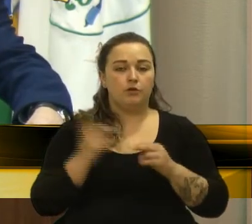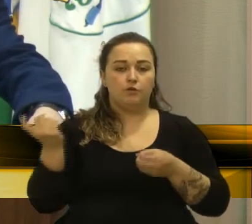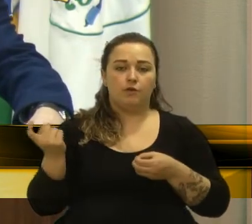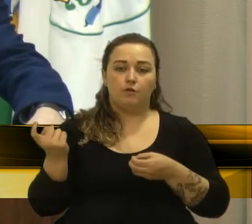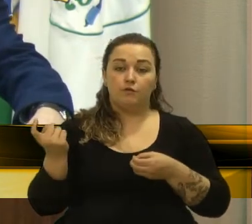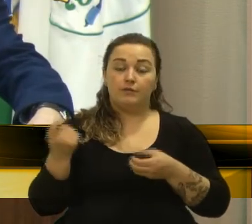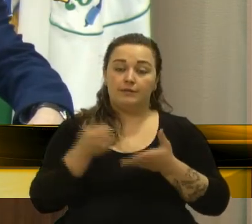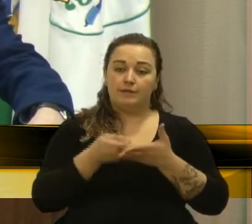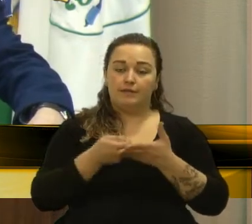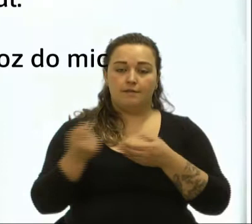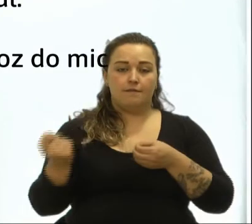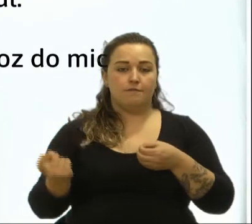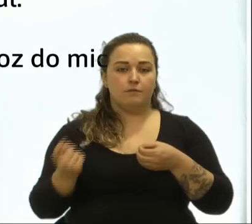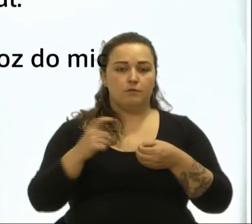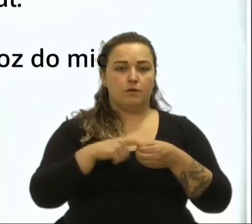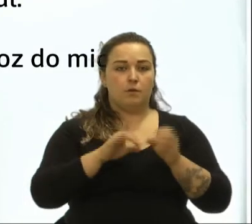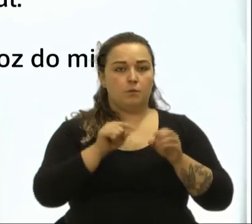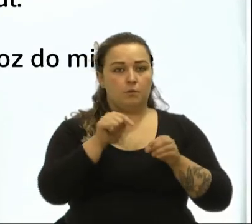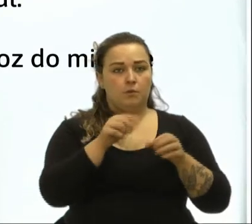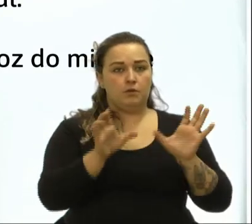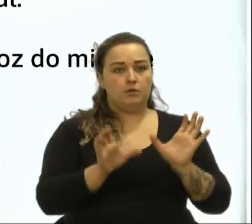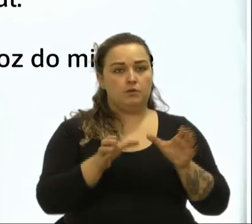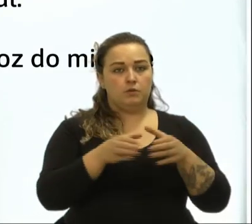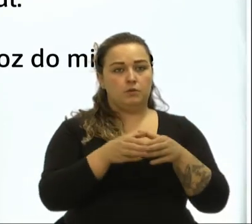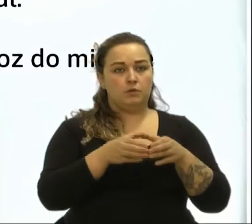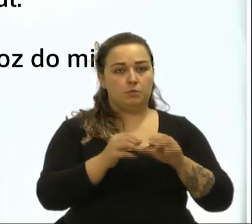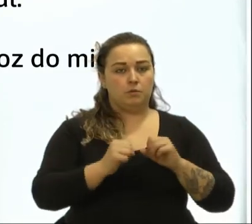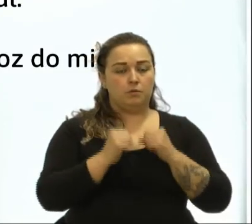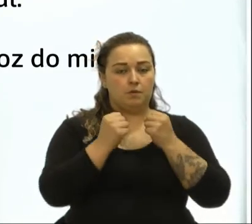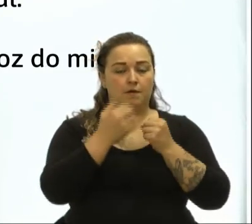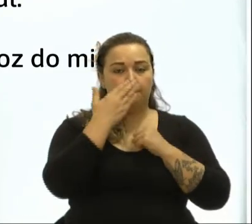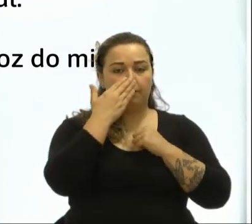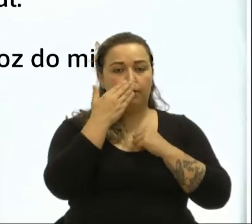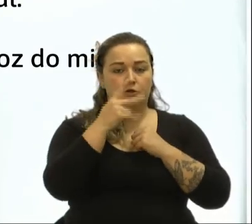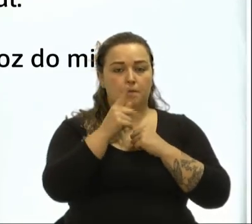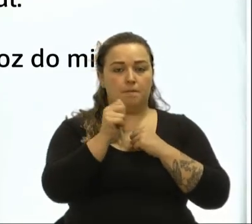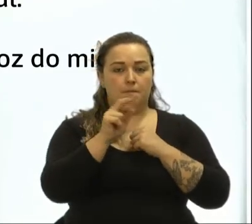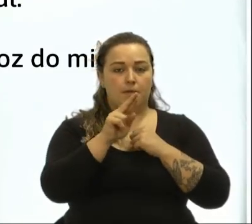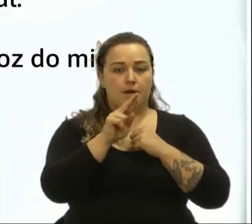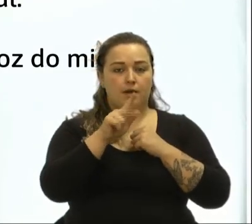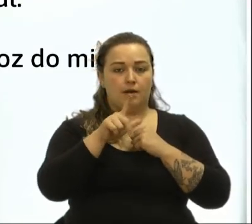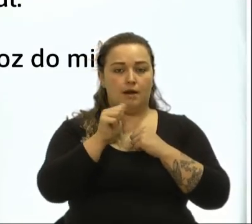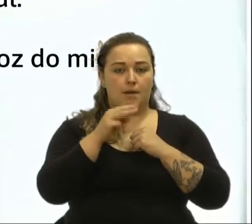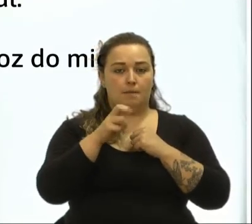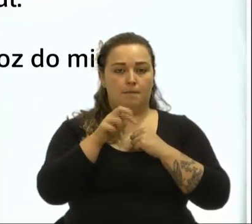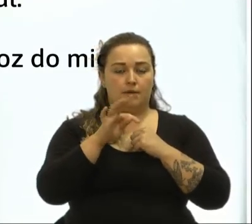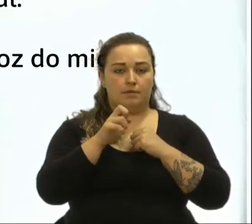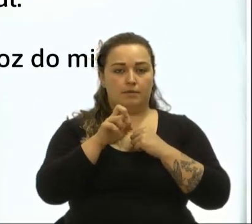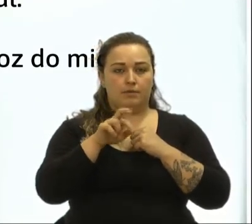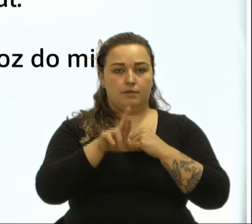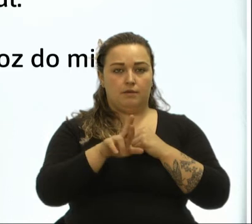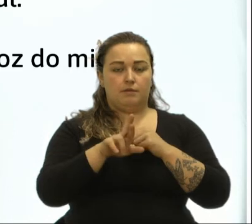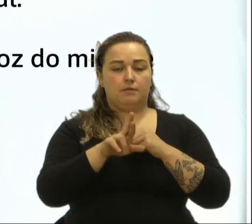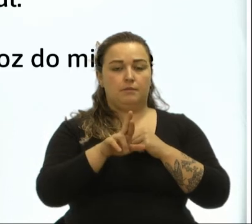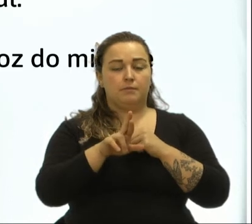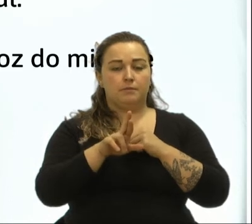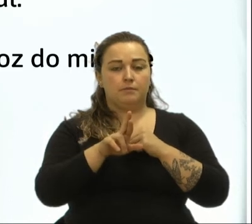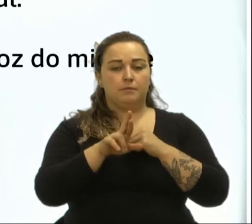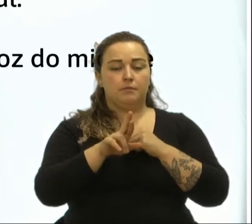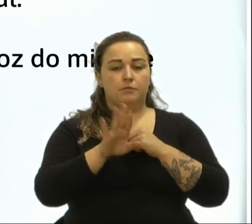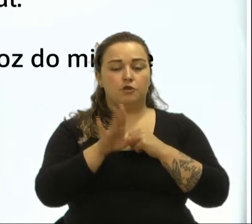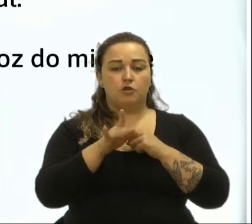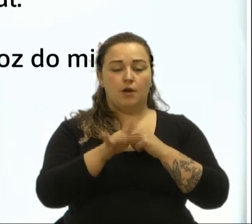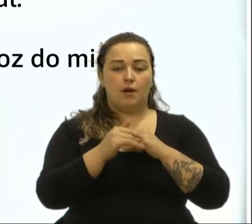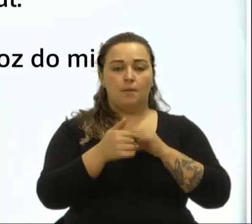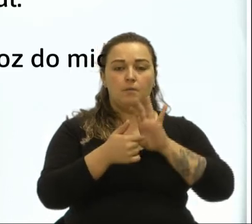Então, nós estamos aí fazendo esse movimento, já manifestamos